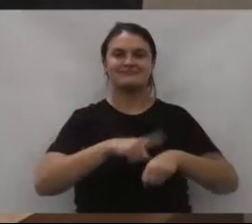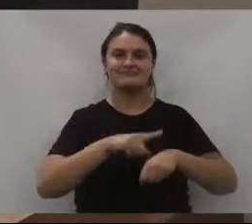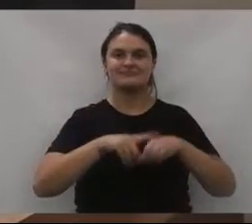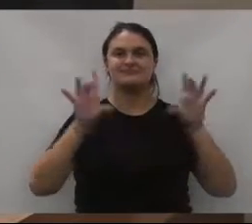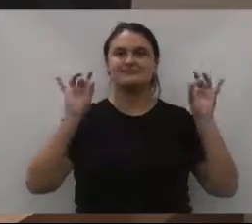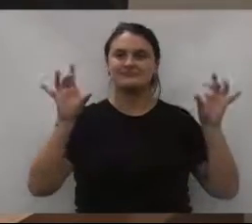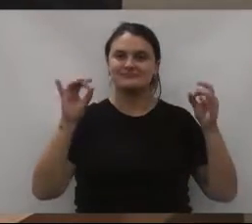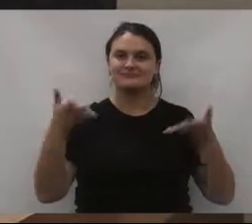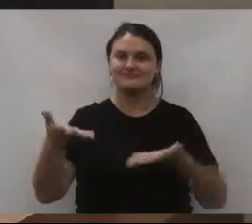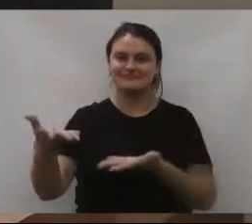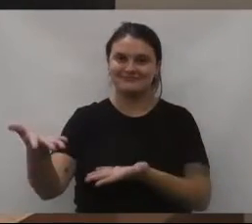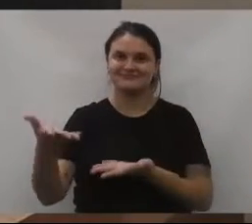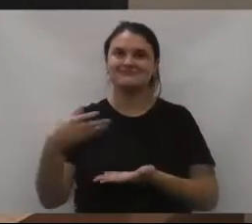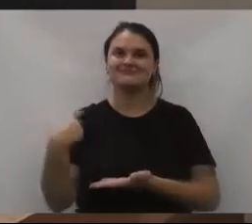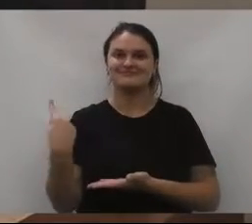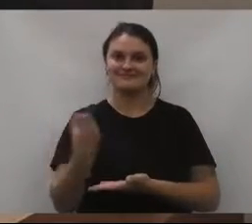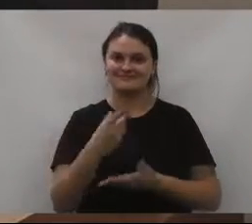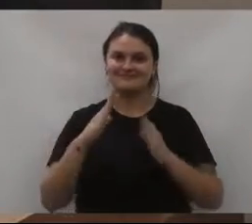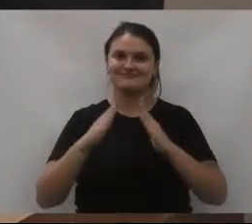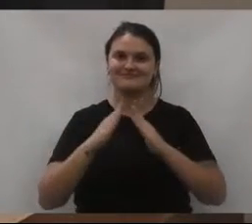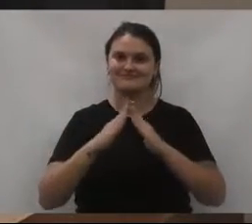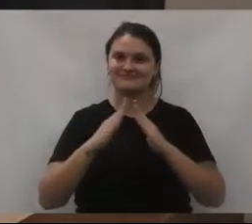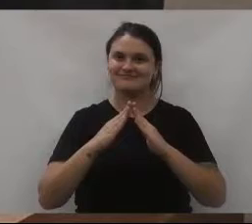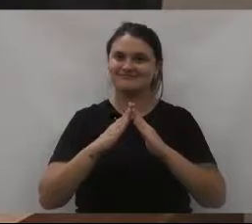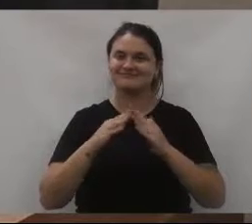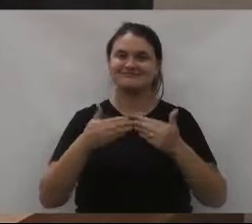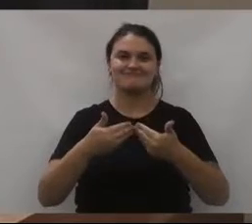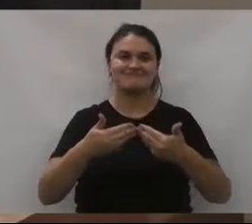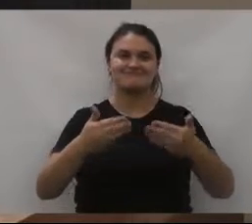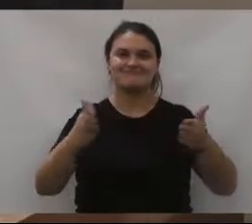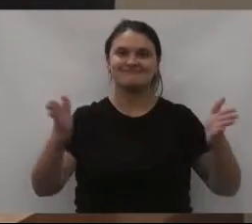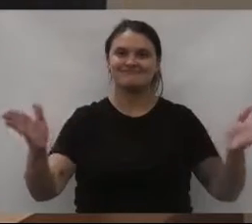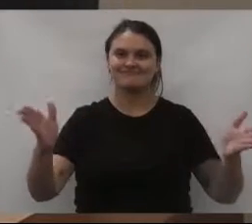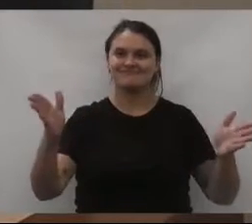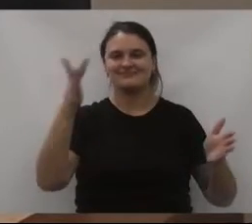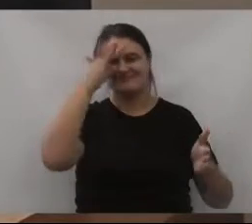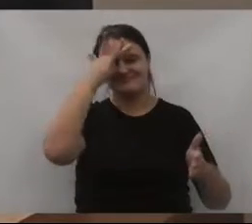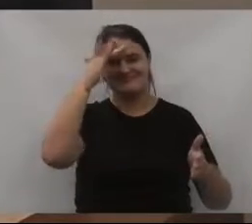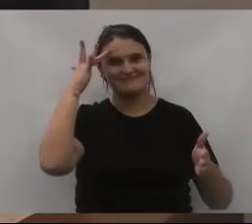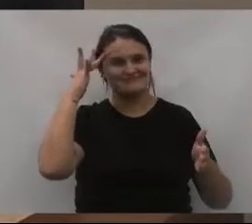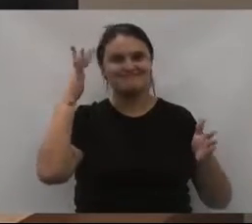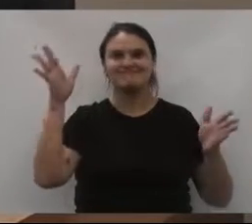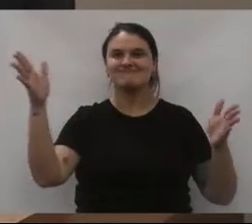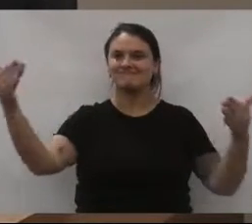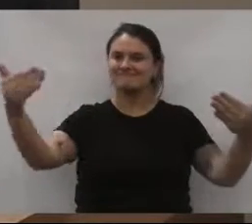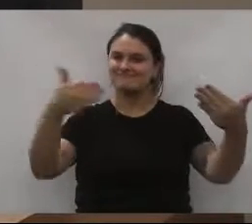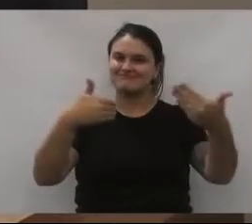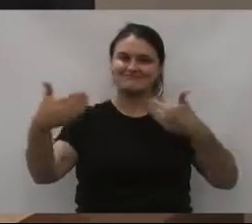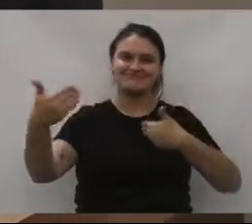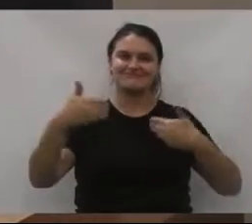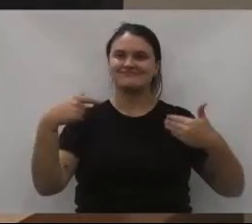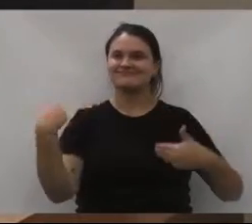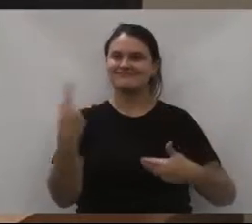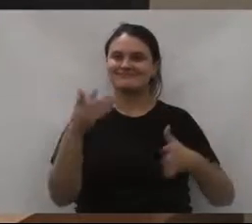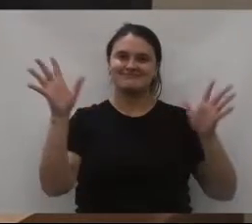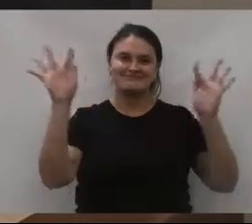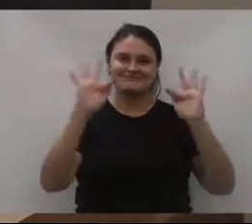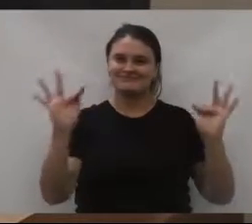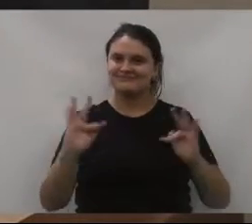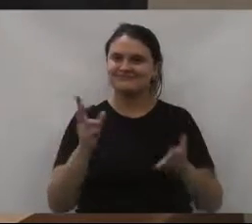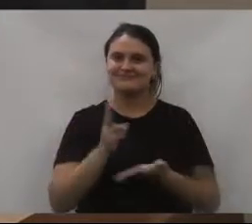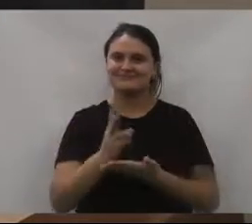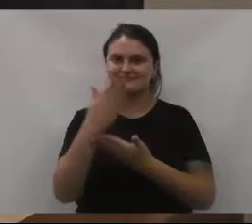dessa natureza. A nossa casa, que sempre recebeu com dignidade todo mundo e fica feliz quando recebe a todos.